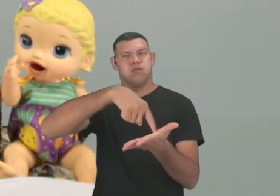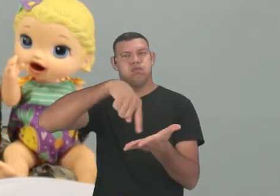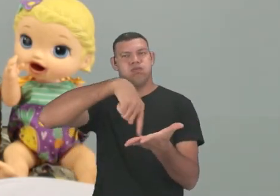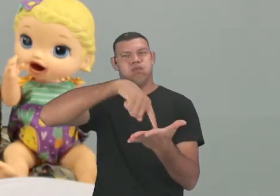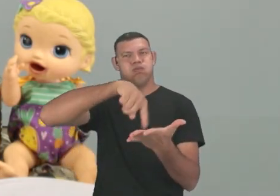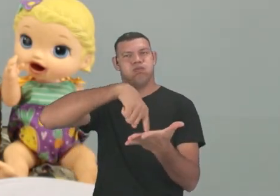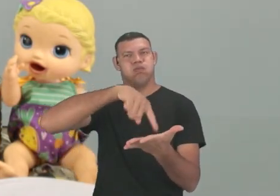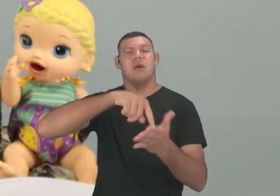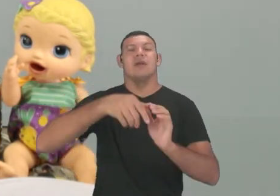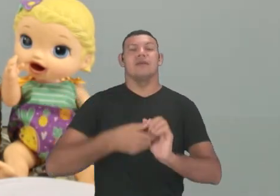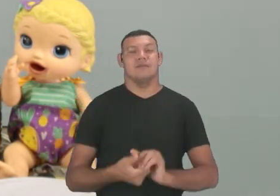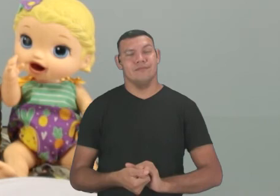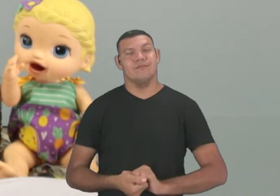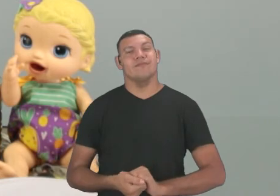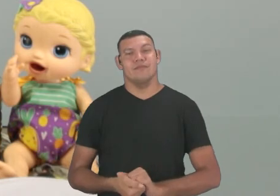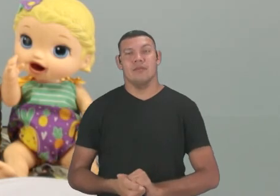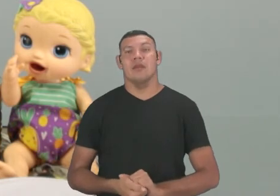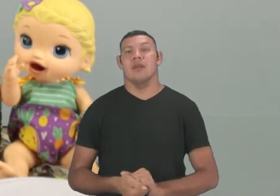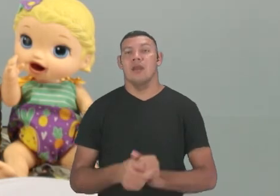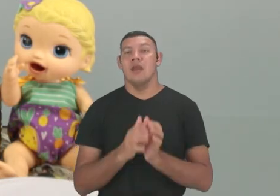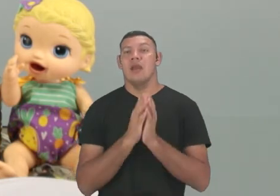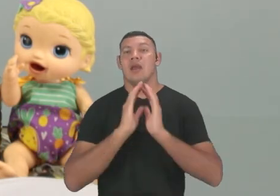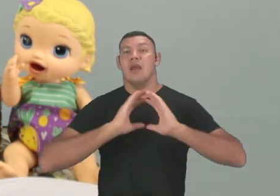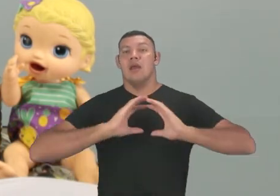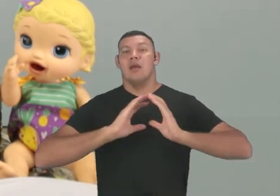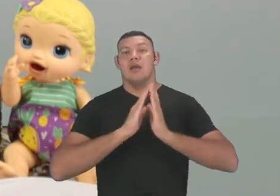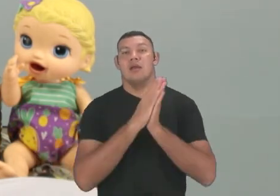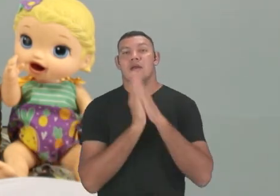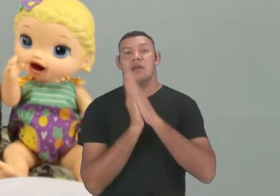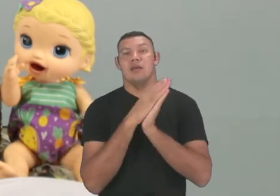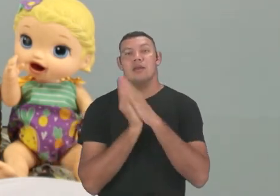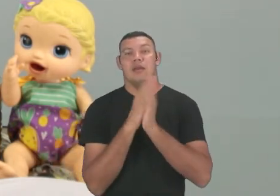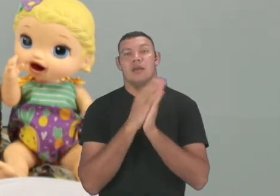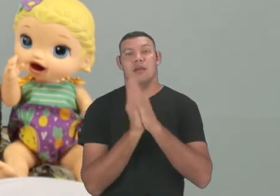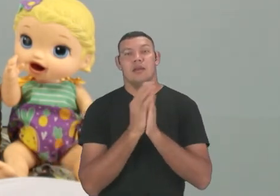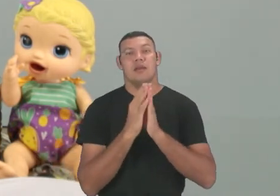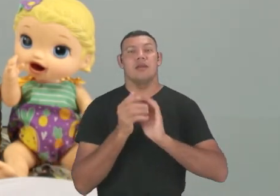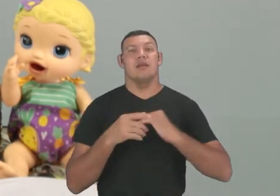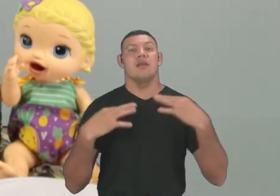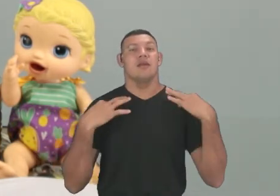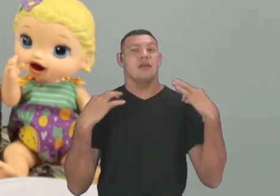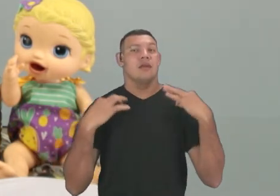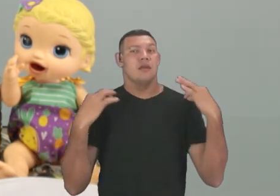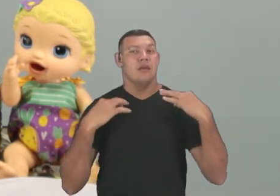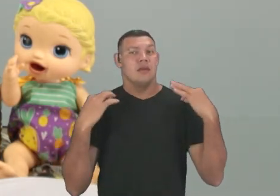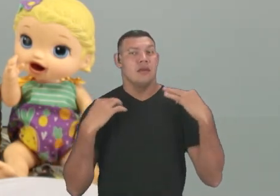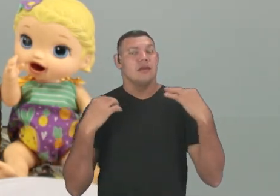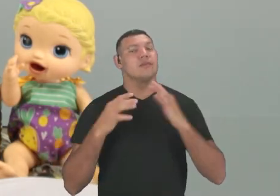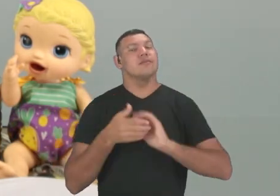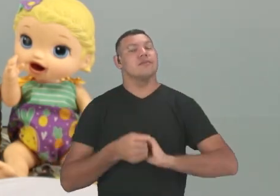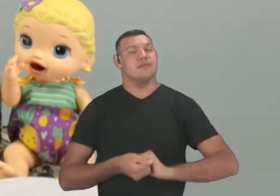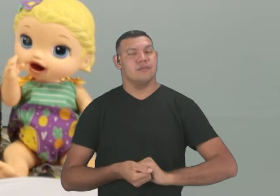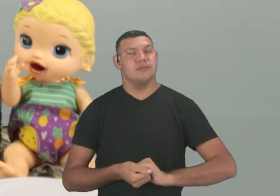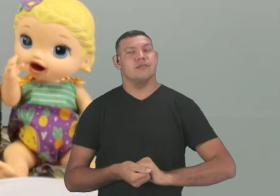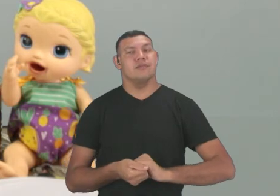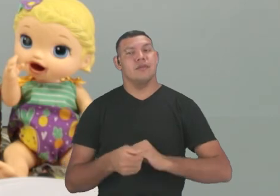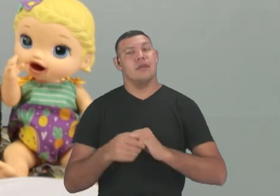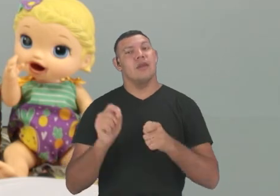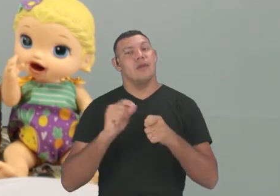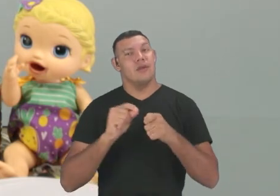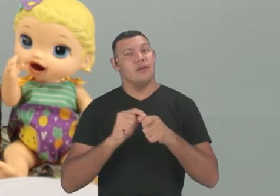Isso mesmo. A bola é feita de pano. A boneca, desculpa, a boneca é feita de